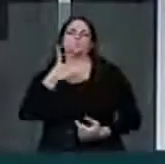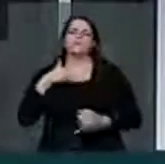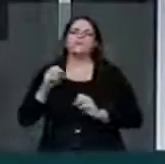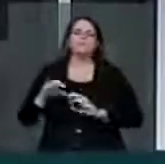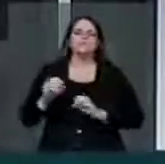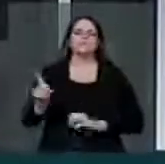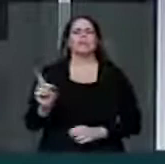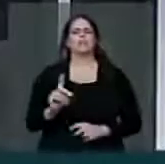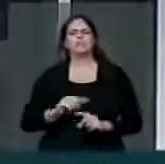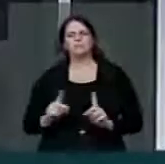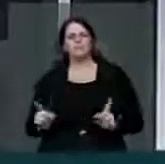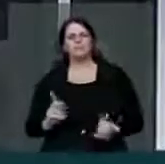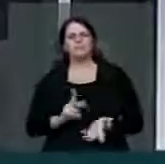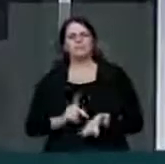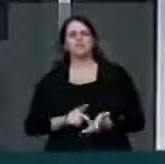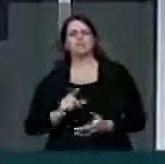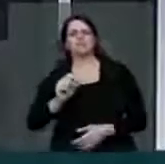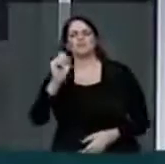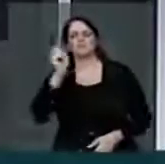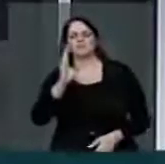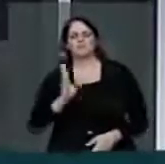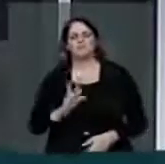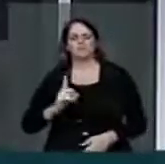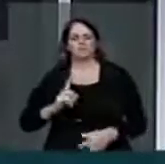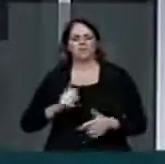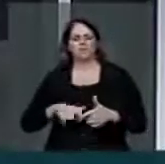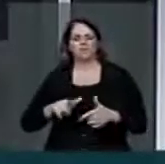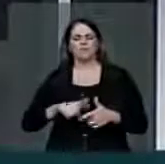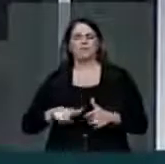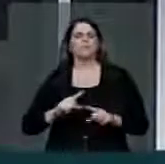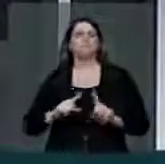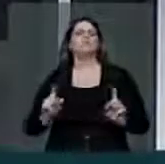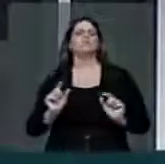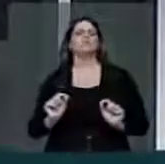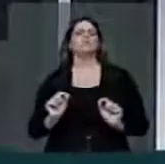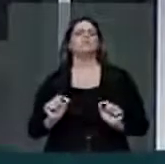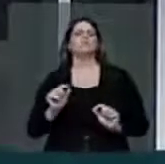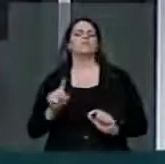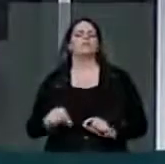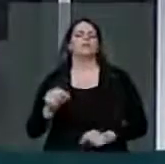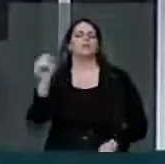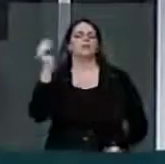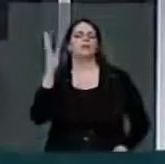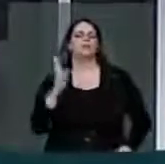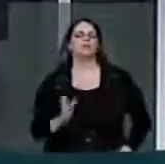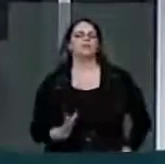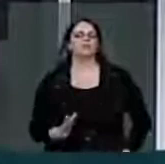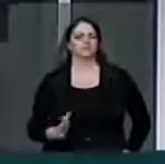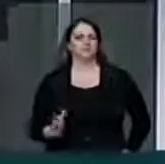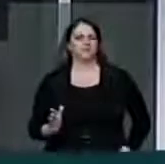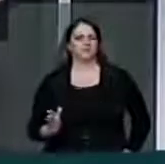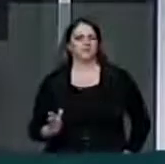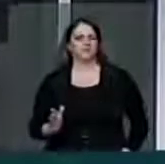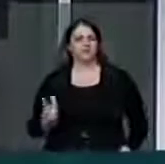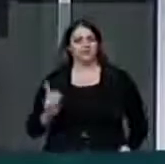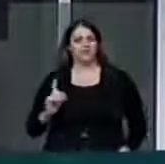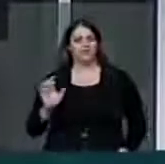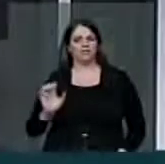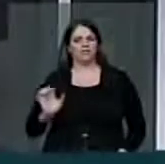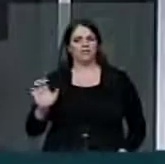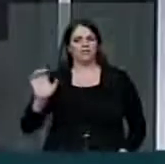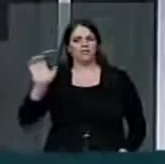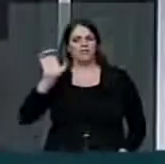gente diz assim, a nação brasileira está em dificuldade, mas o que é a pátria brasileira? O que é o Brasil? É um conjunto de estados, mas é